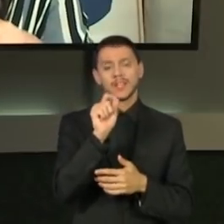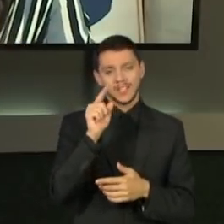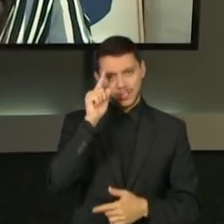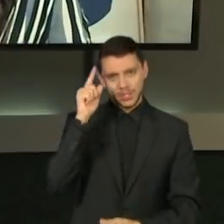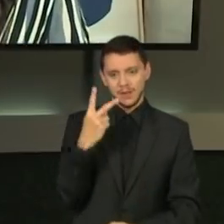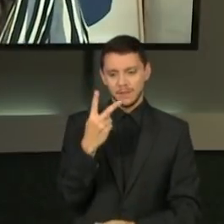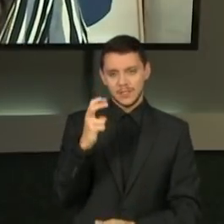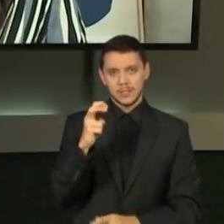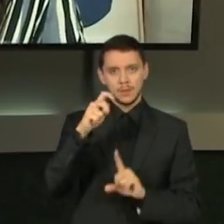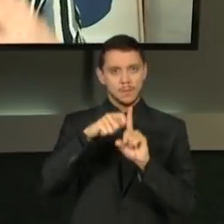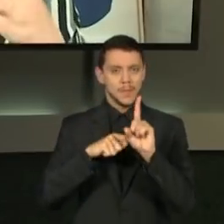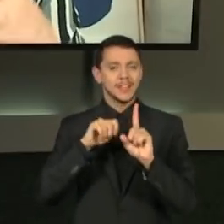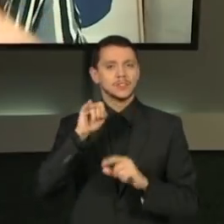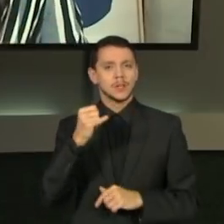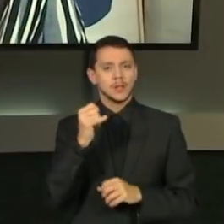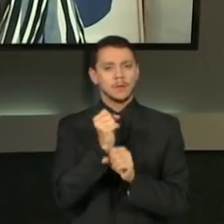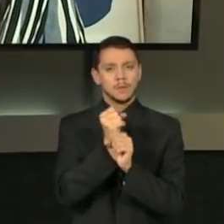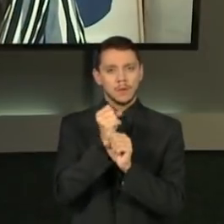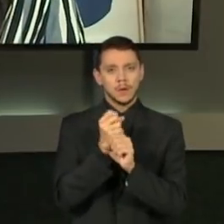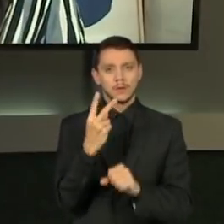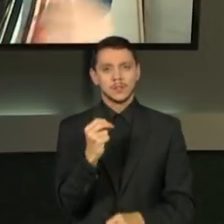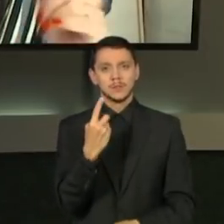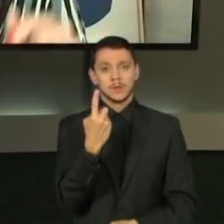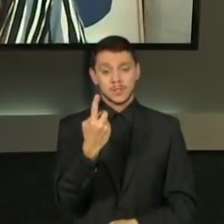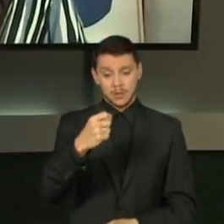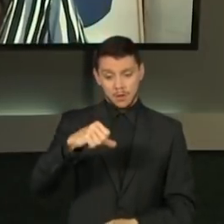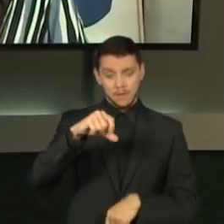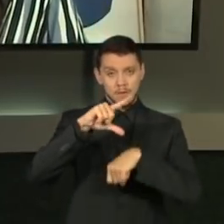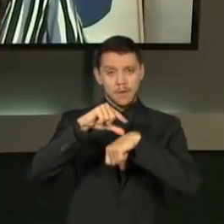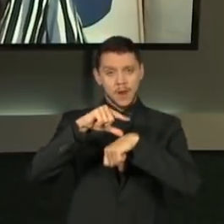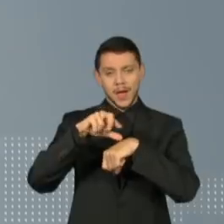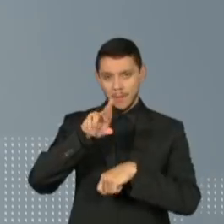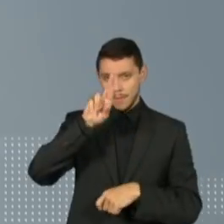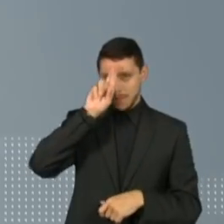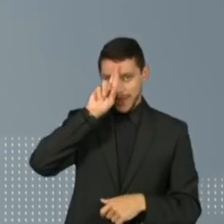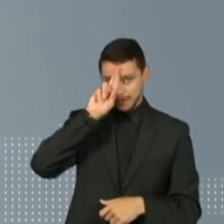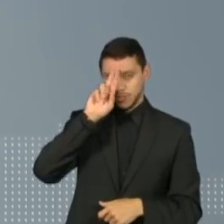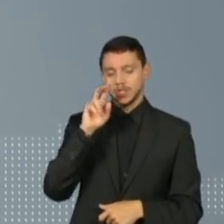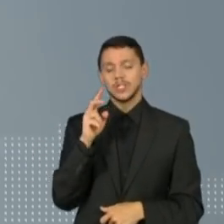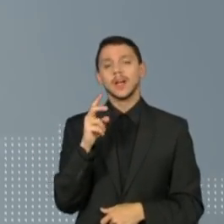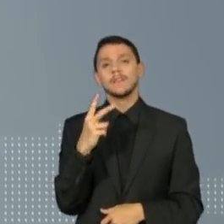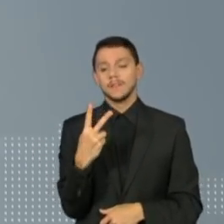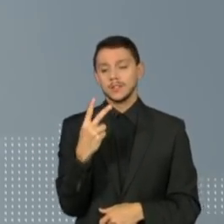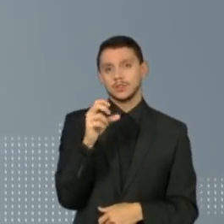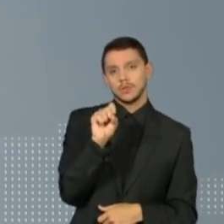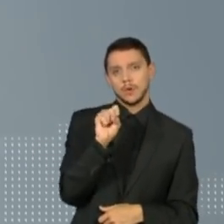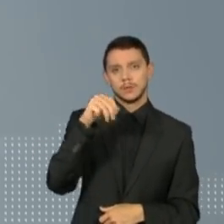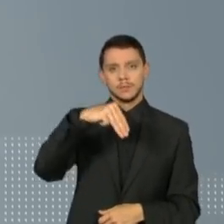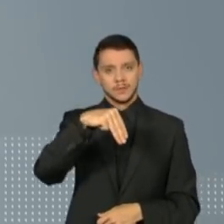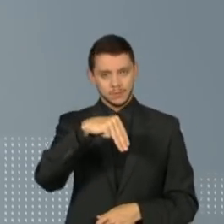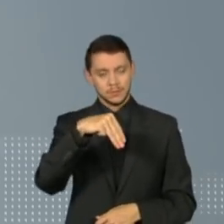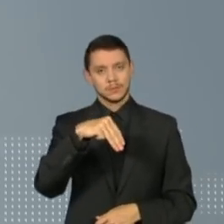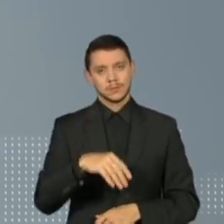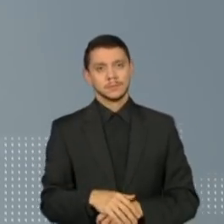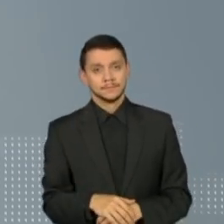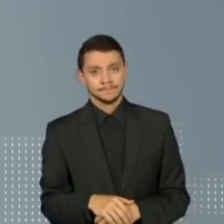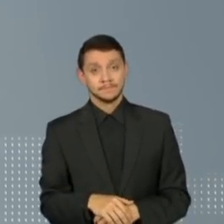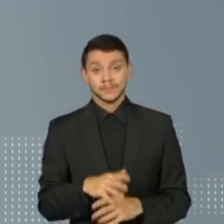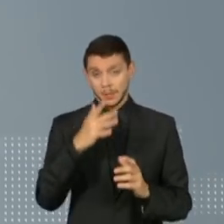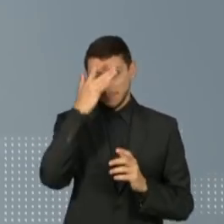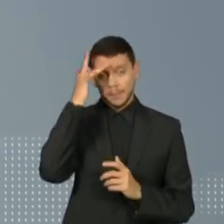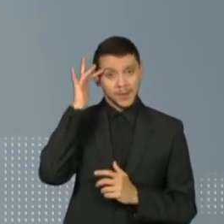2019 ao meio-dia e 28. E mais do que isso, o leitor consegue ver